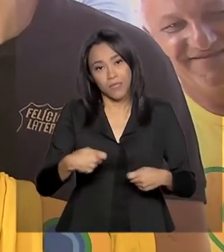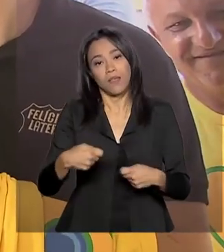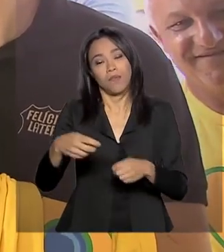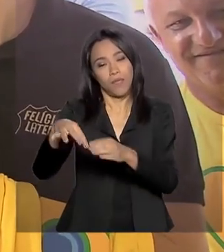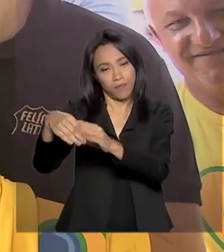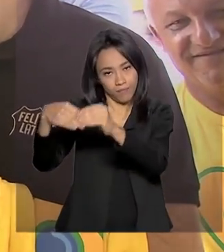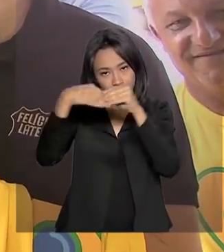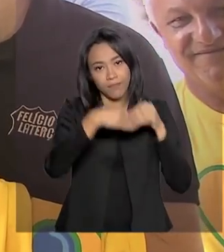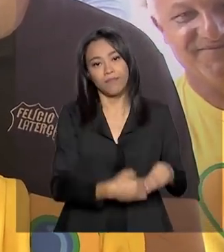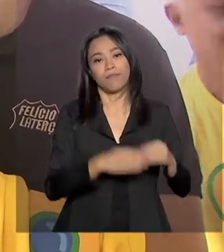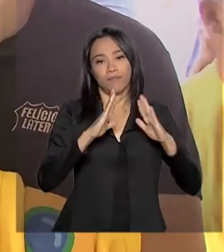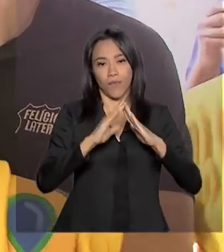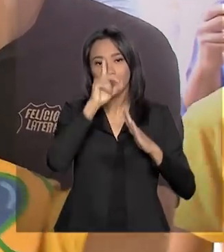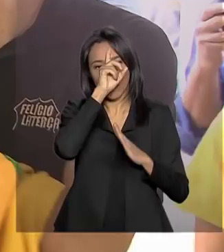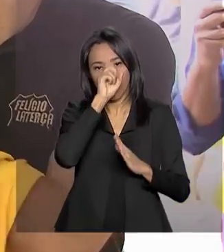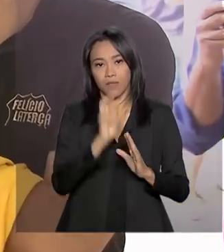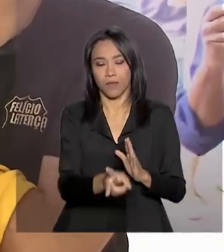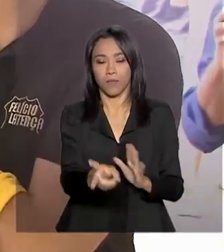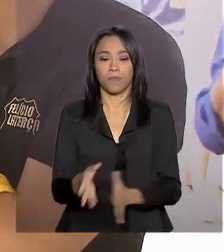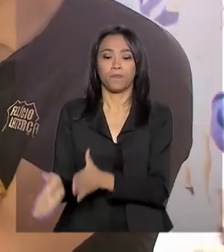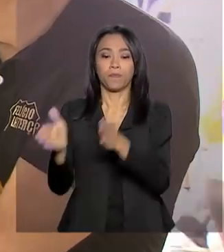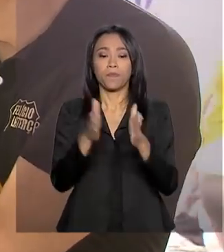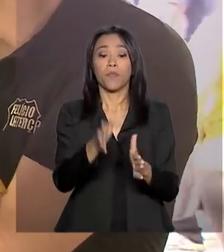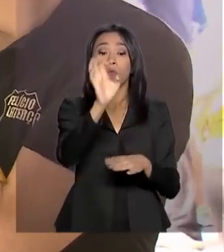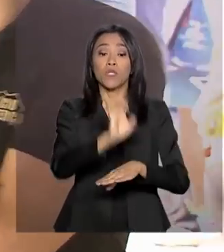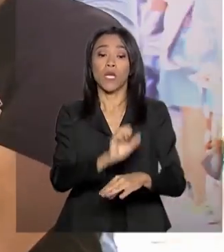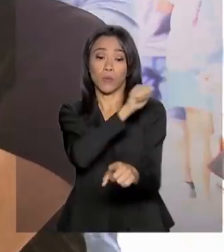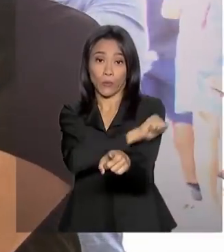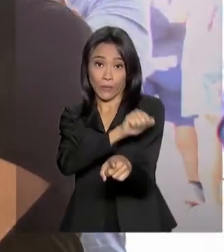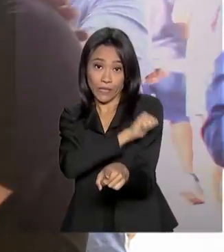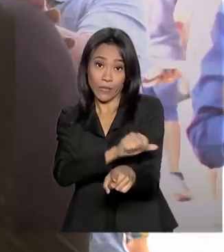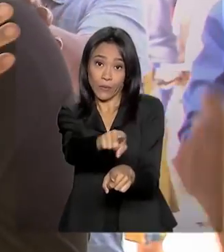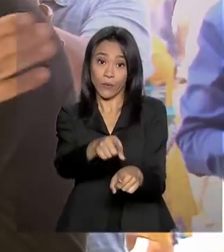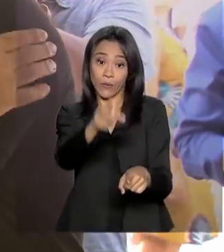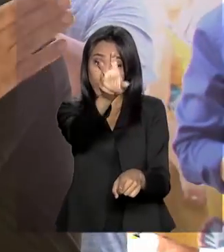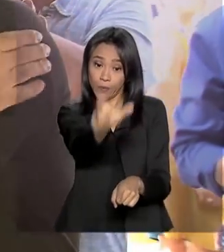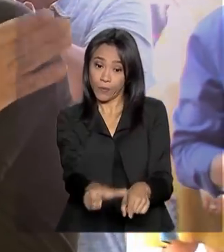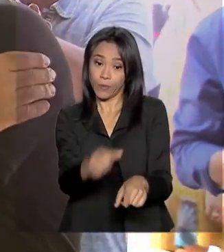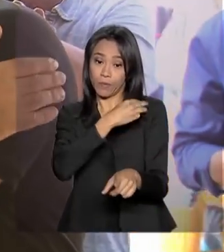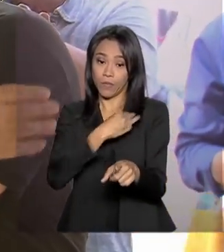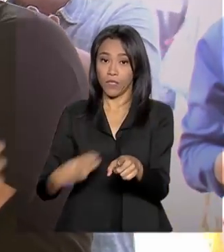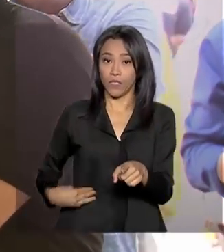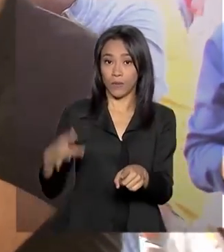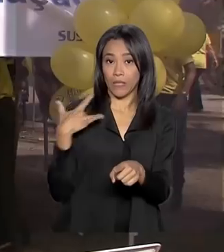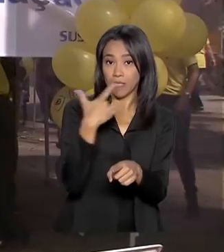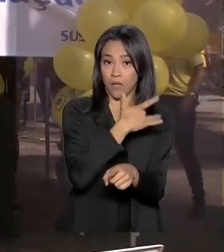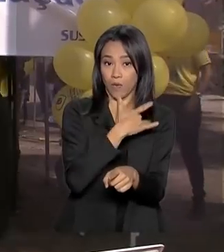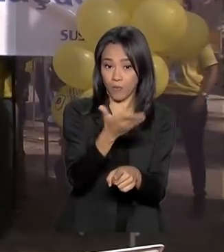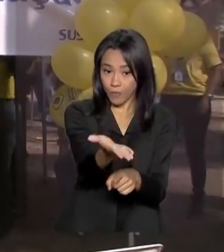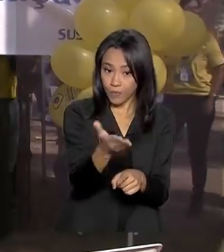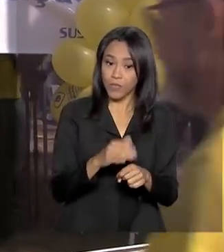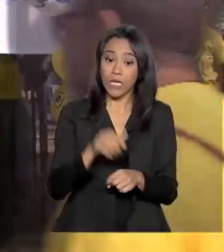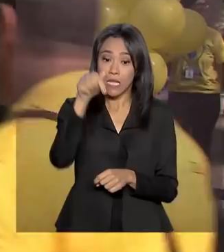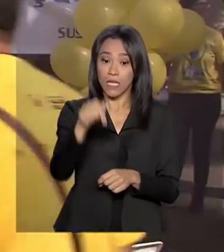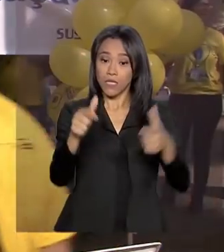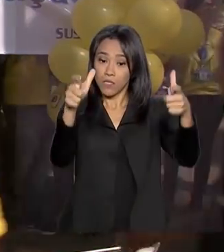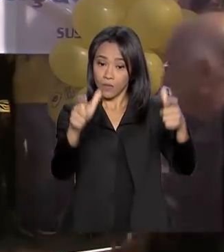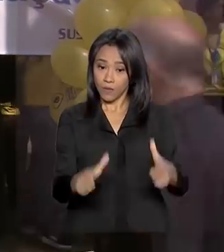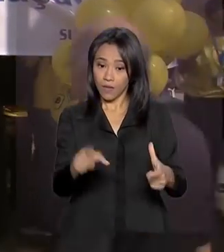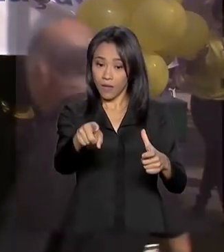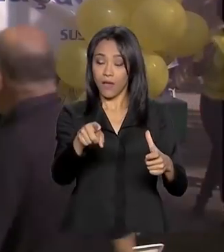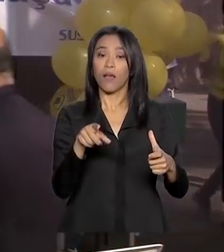No Rio de Janeiro, a ação contou com a presença do ministro da Saúde, Luiz Henrique Mandetta, neste posto